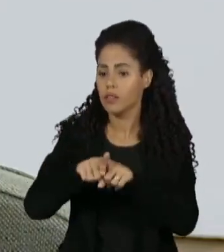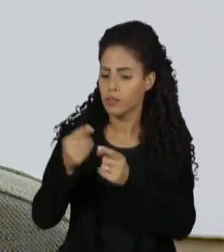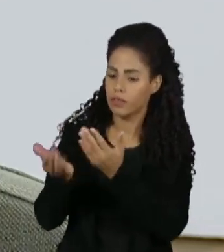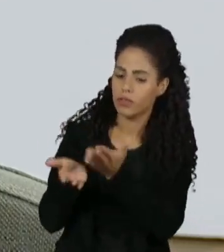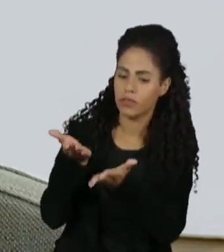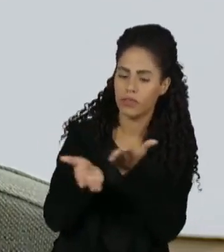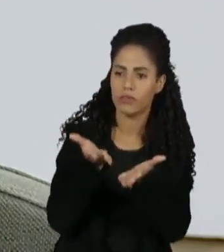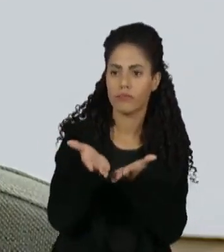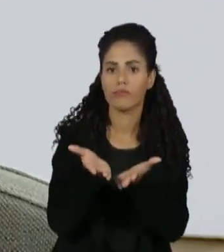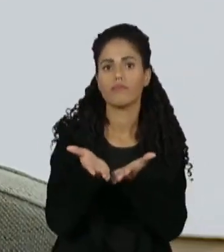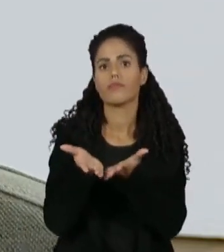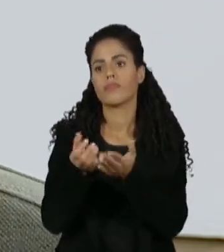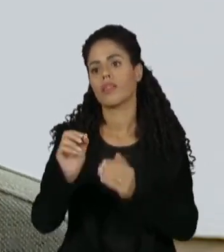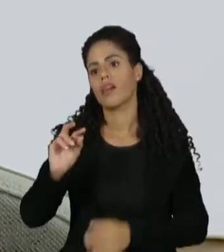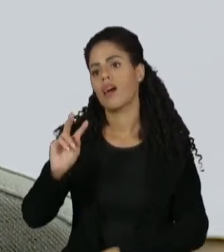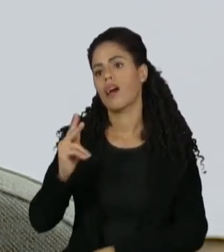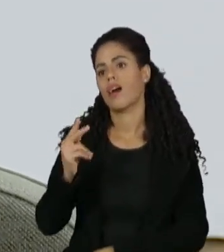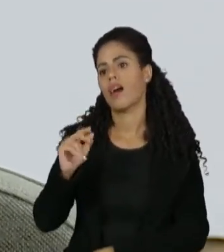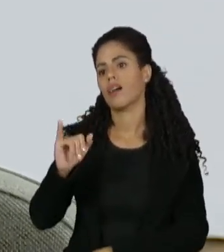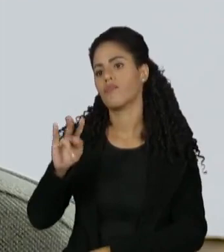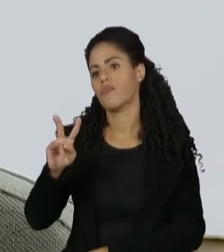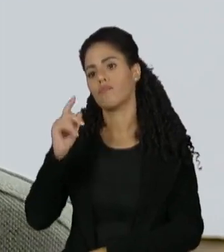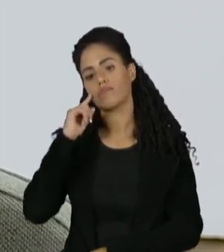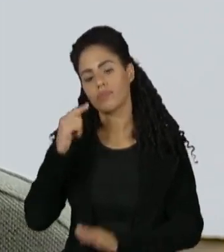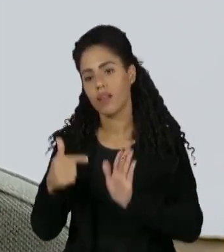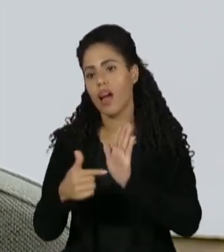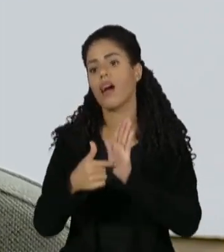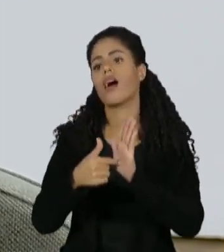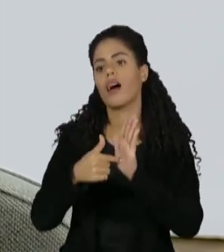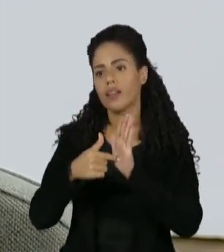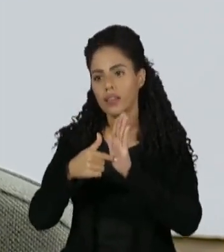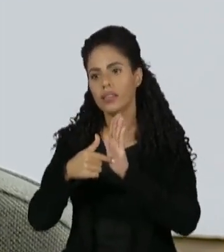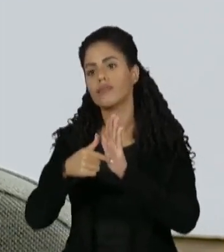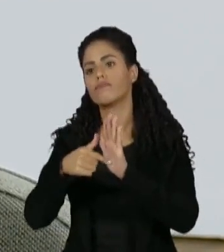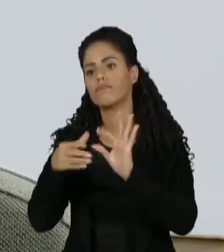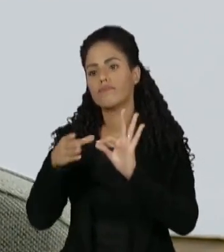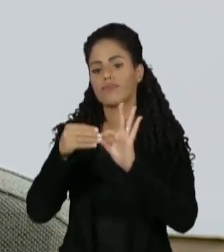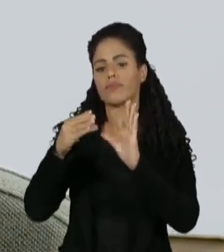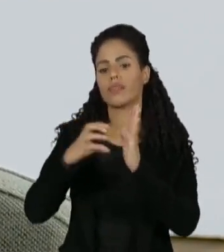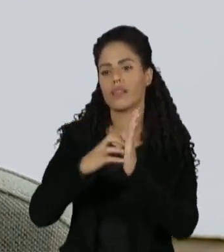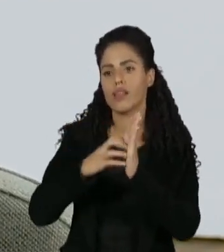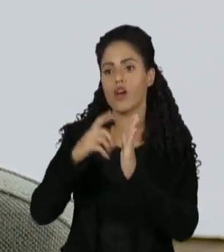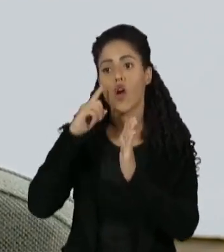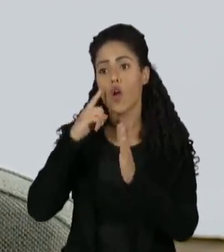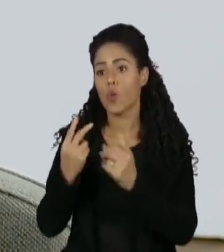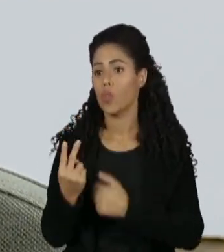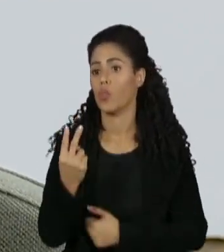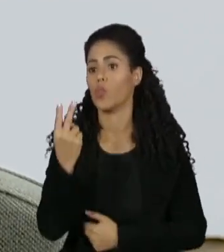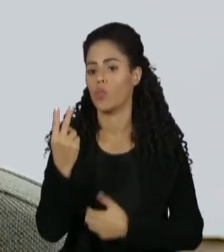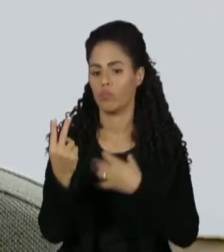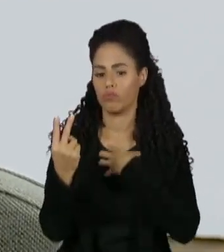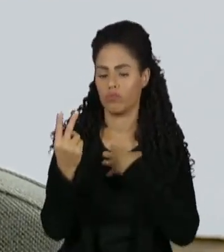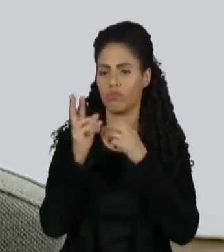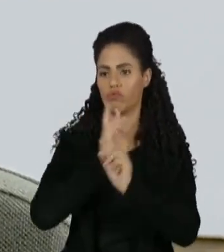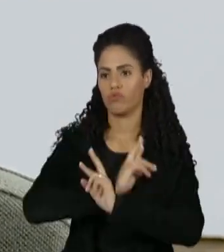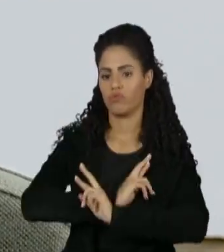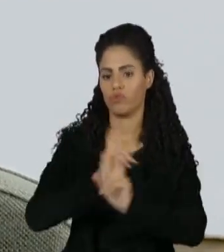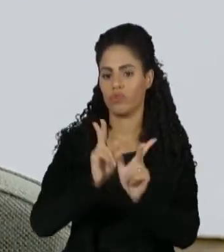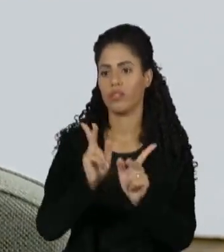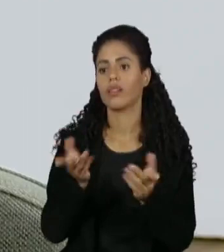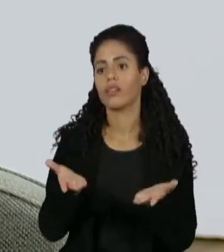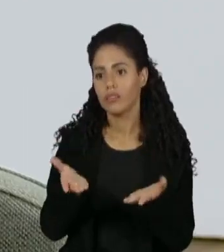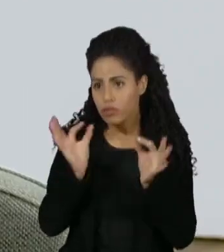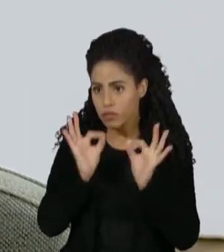tratamento do HIV. O Brasil foi protagonista mundial em dois cenários muito, muito